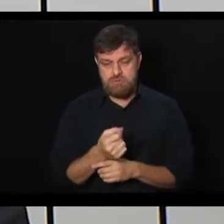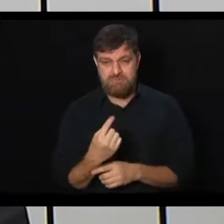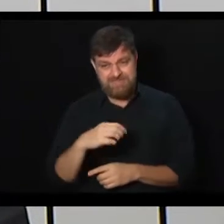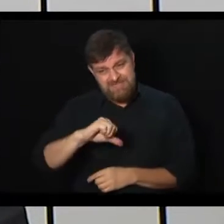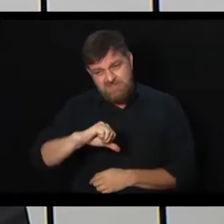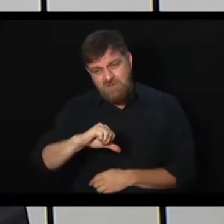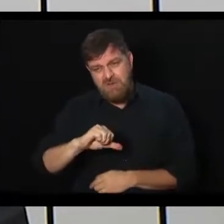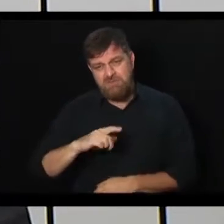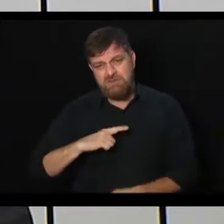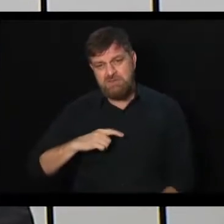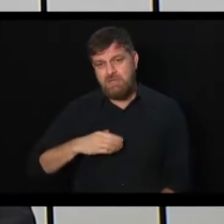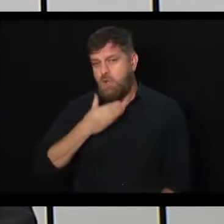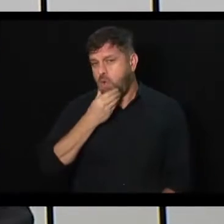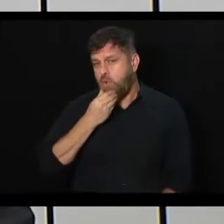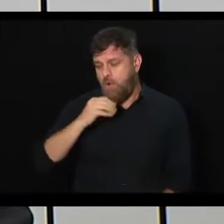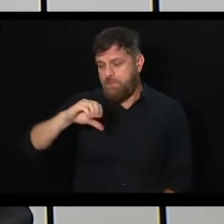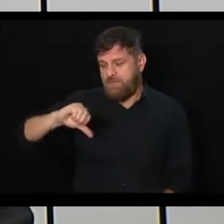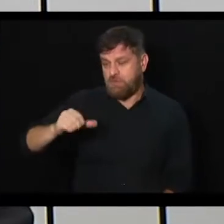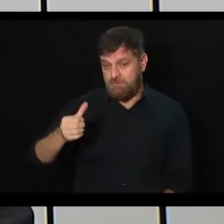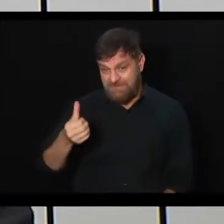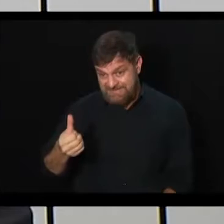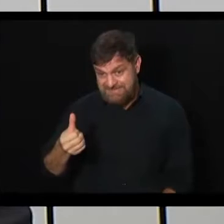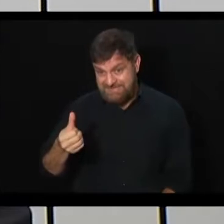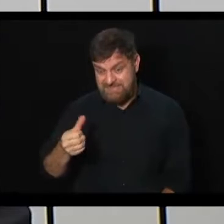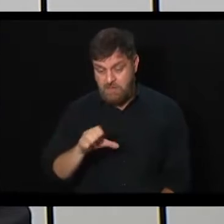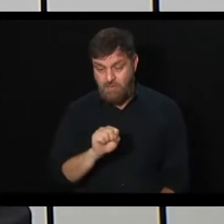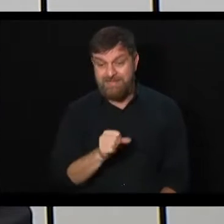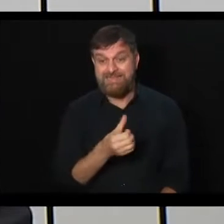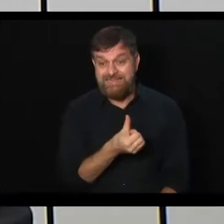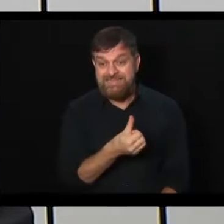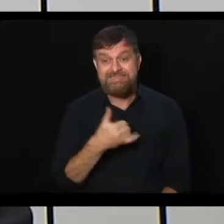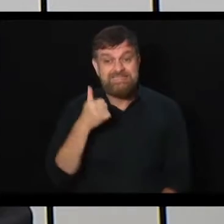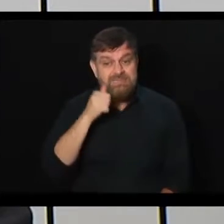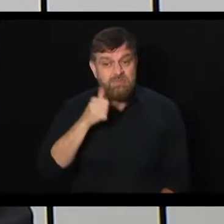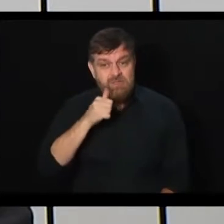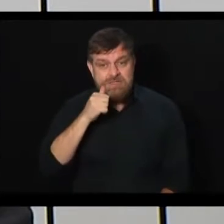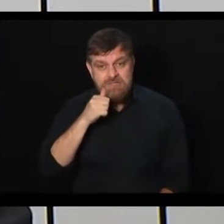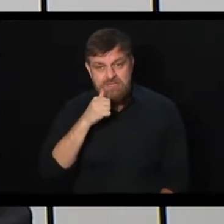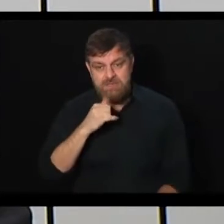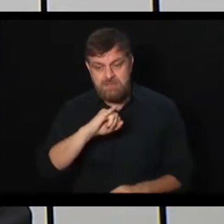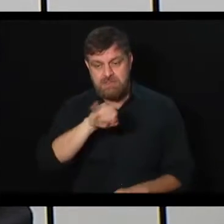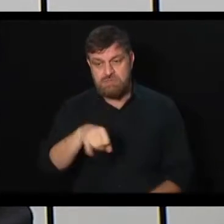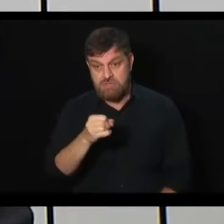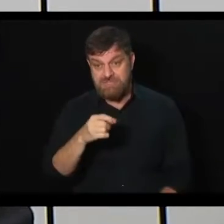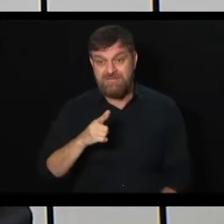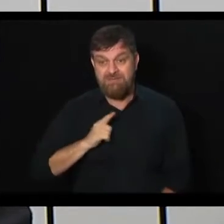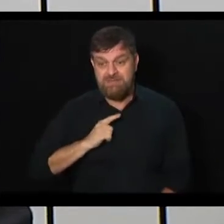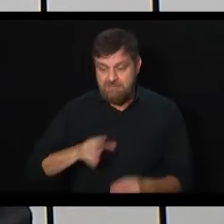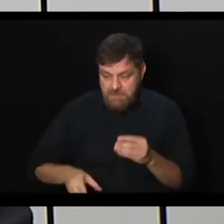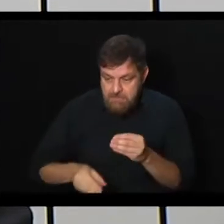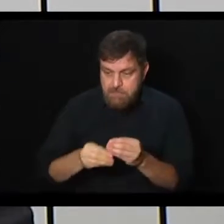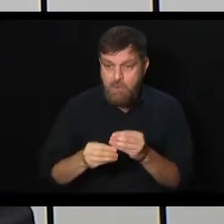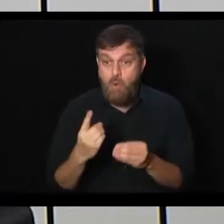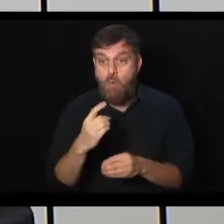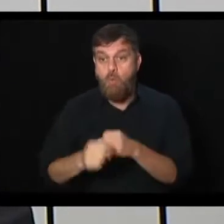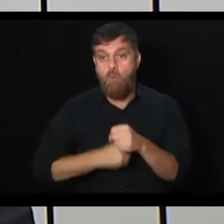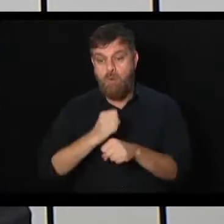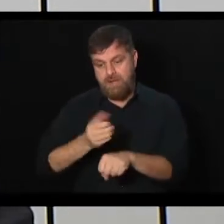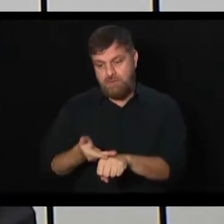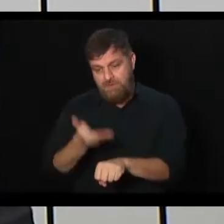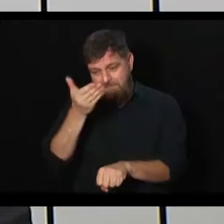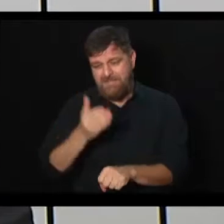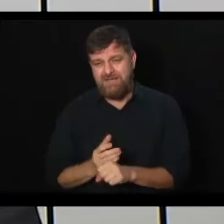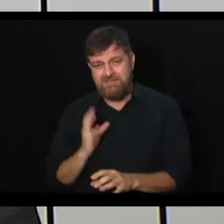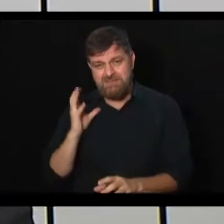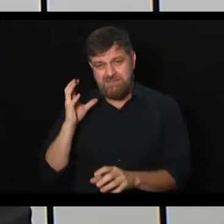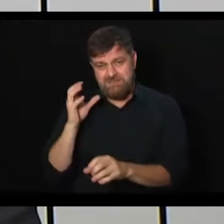96 para homem, 86 para mulher. A partir de janeiro de 2020, a cada seis meses vai se adicionar um ano, até que se chegue a 105